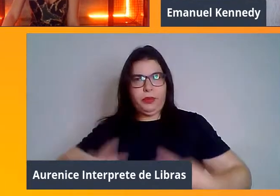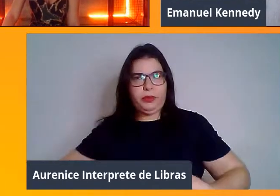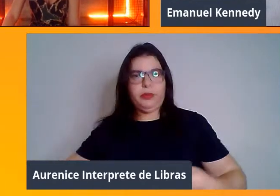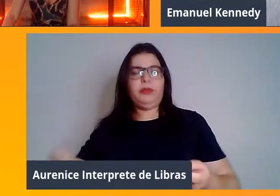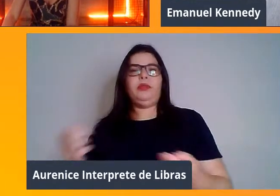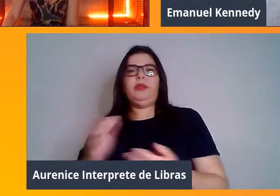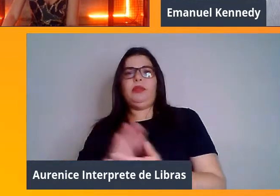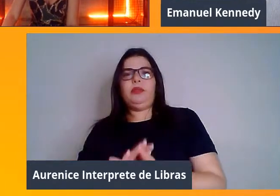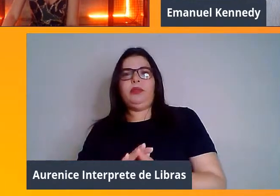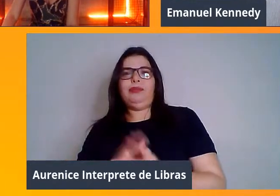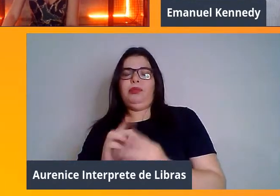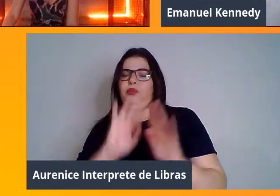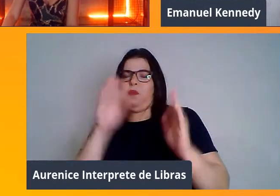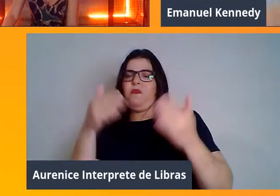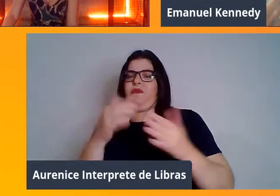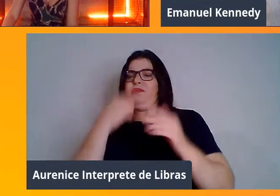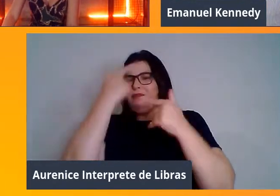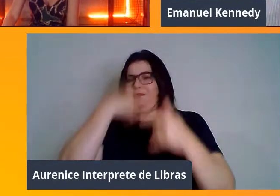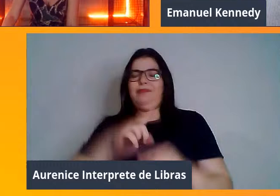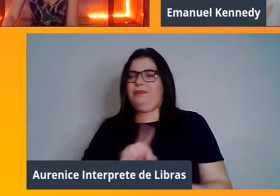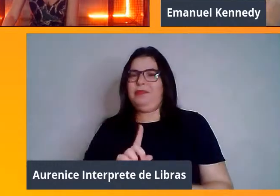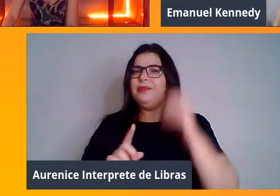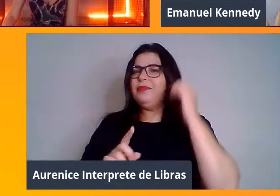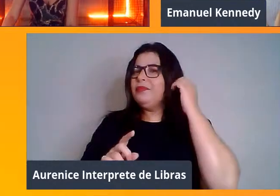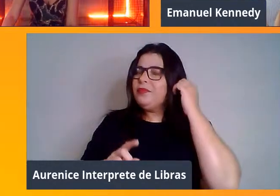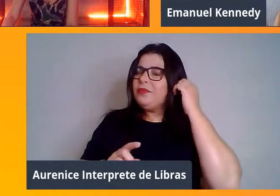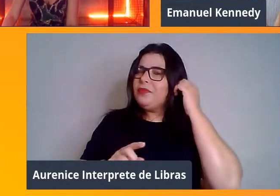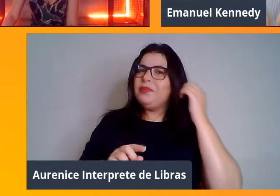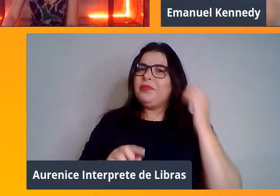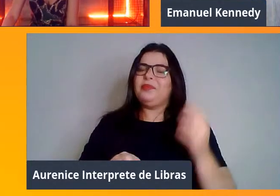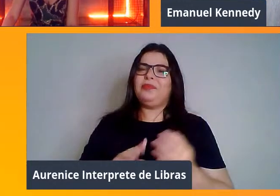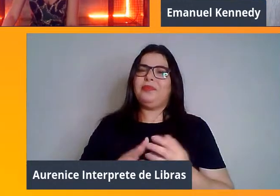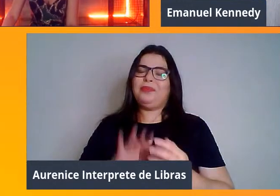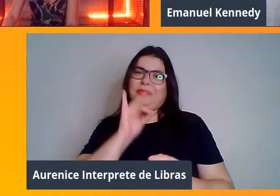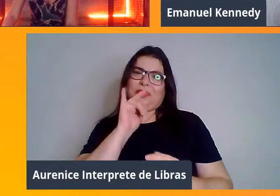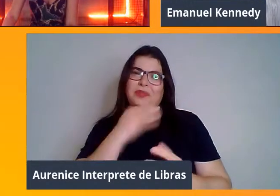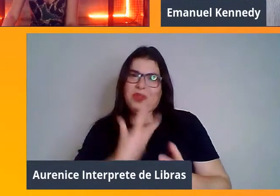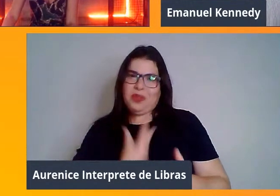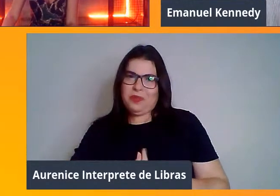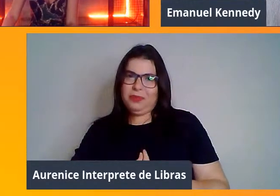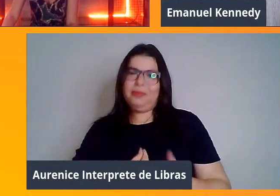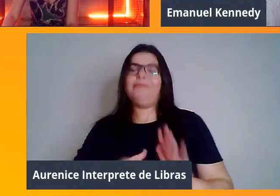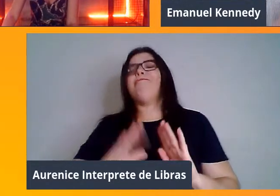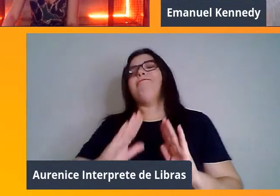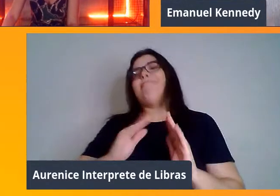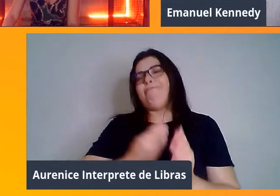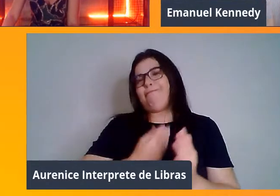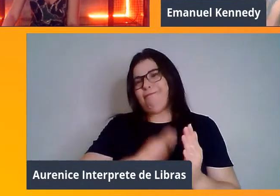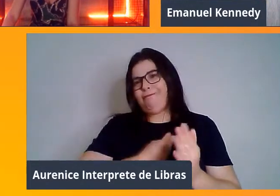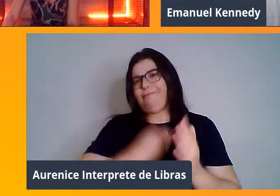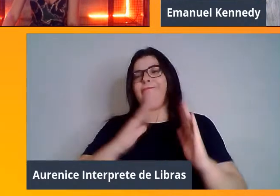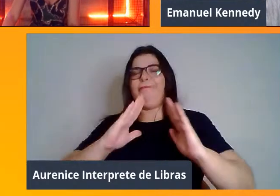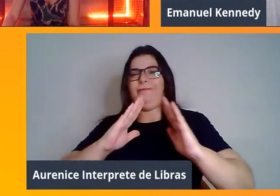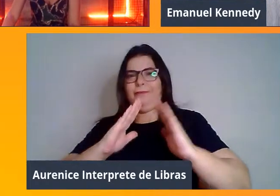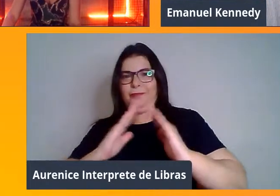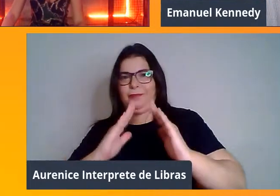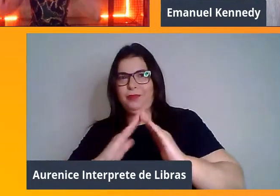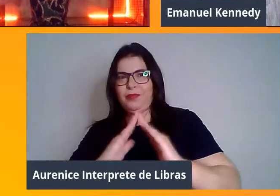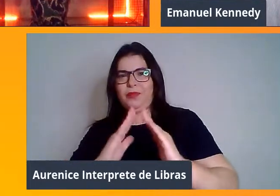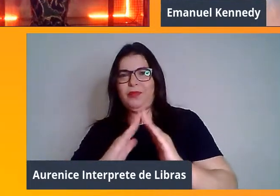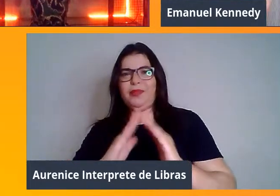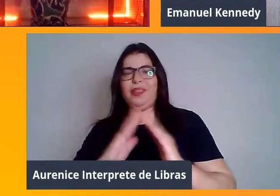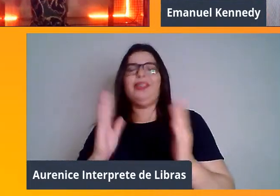não somos o foco hoje, né? Infelizmente, eu tô de casa, né, por causa do período de pandemia. Eu não estou nessa cervejaria maravilhosa.